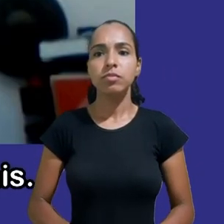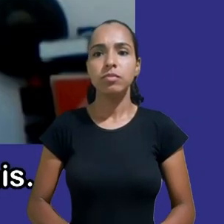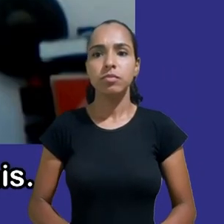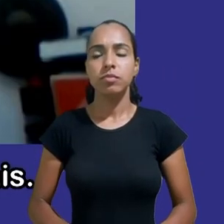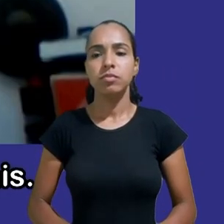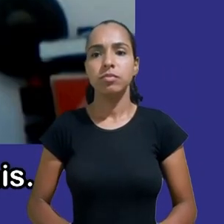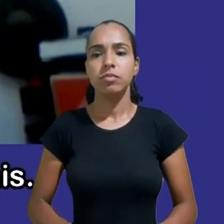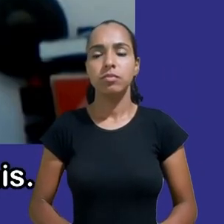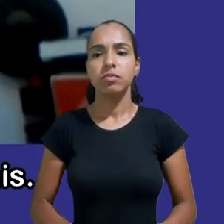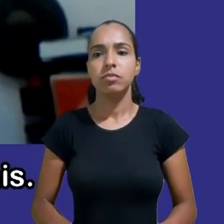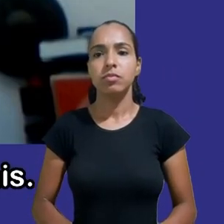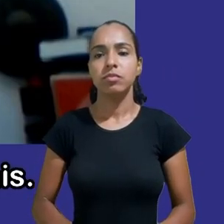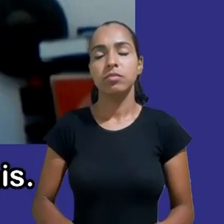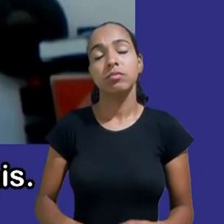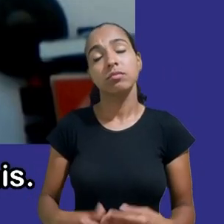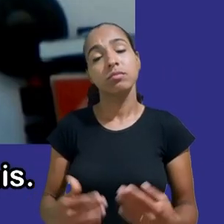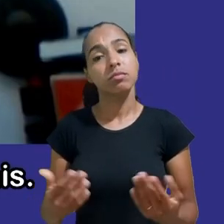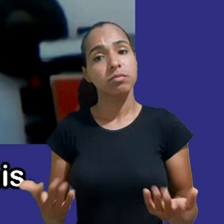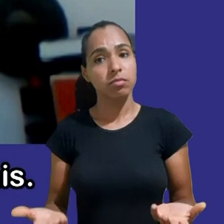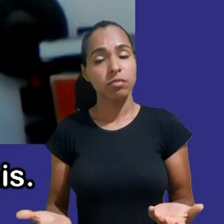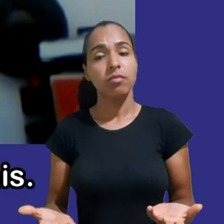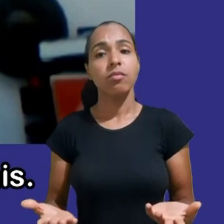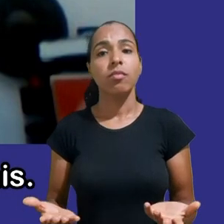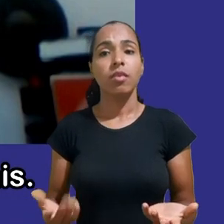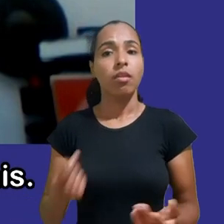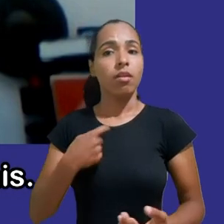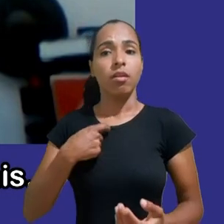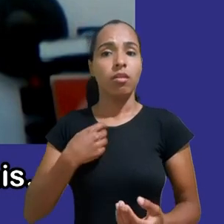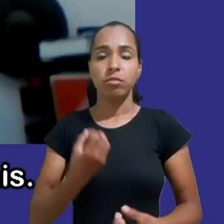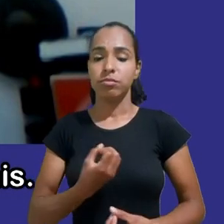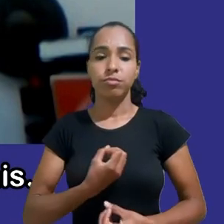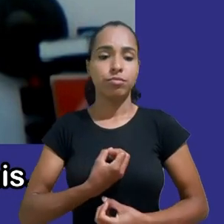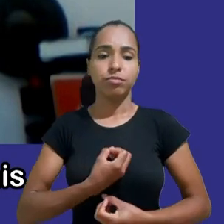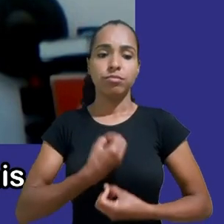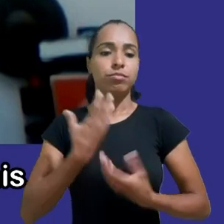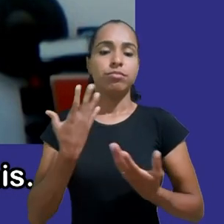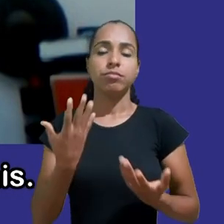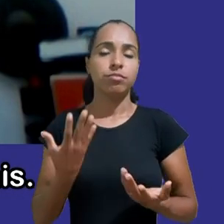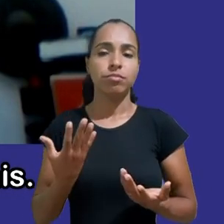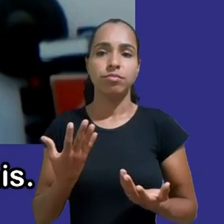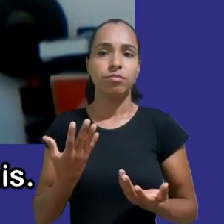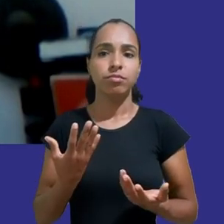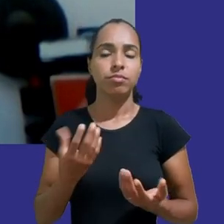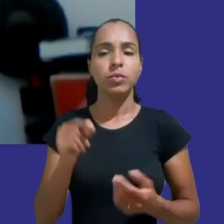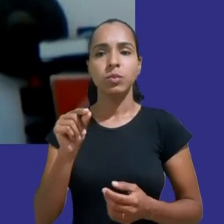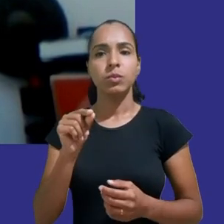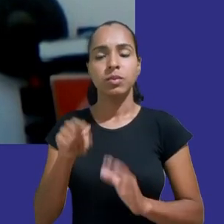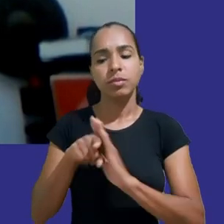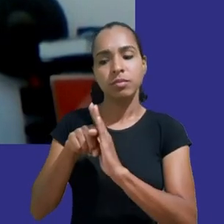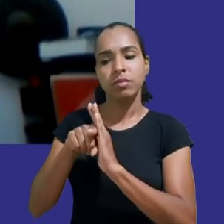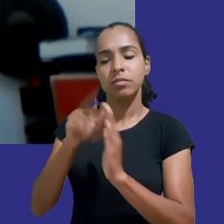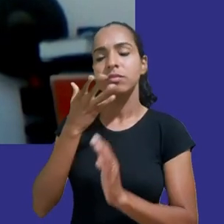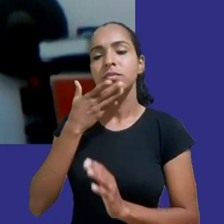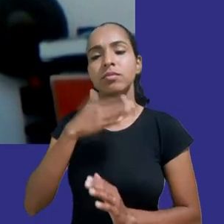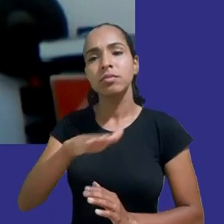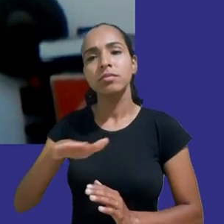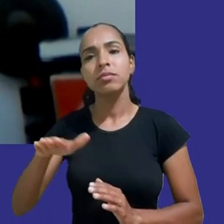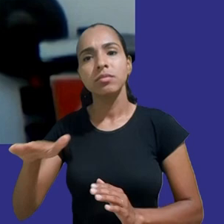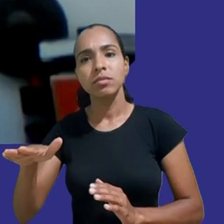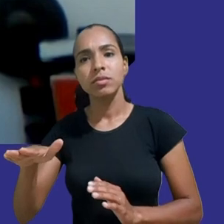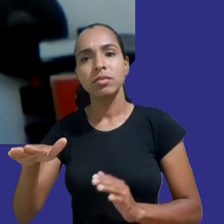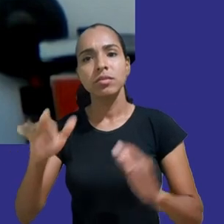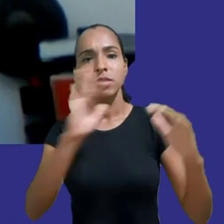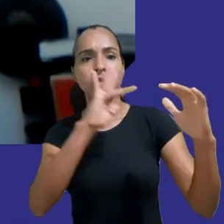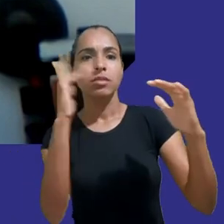coisas despertaram o meu interesse pela experiência das crianças na internet e pelas plataformas digitais já venho trabalhando